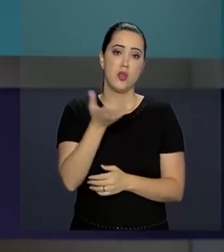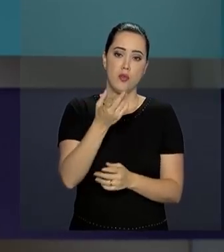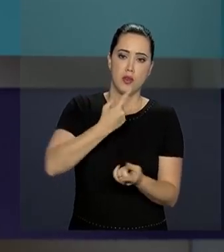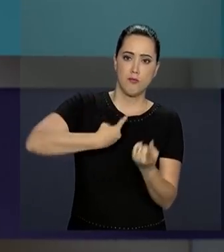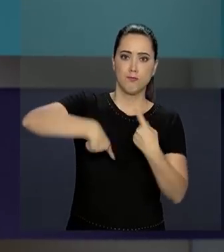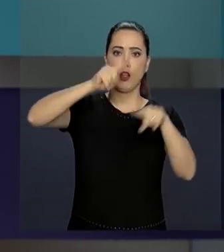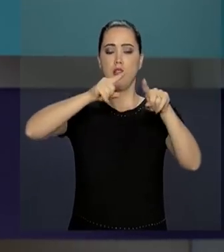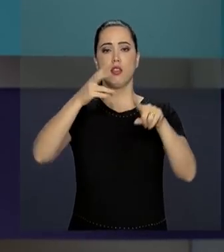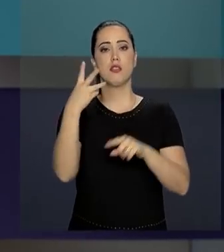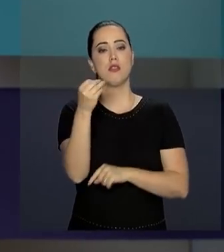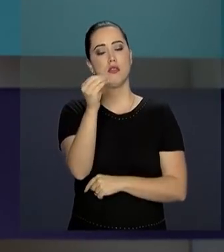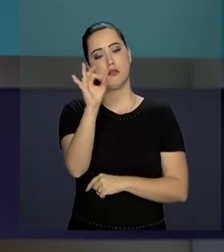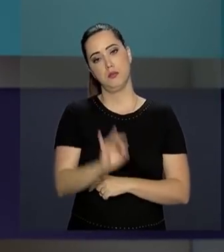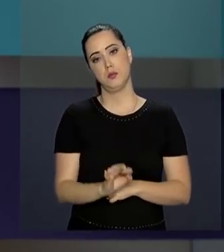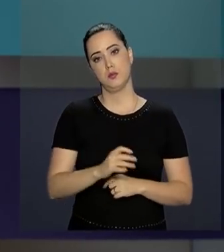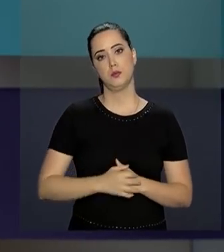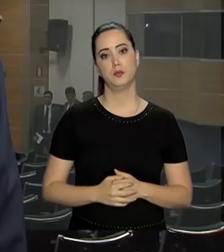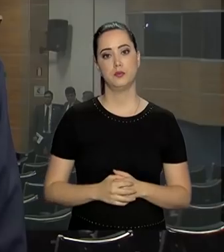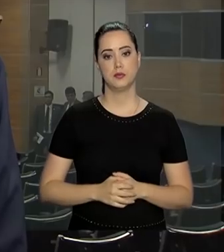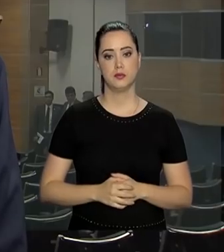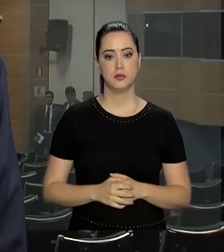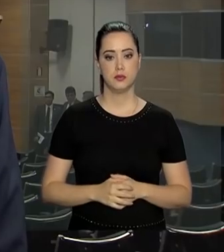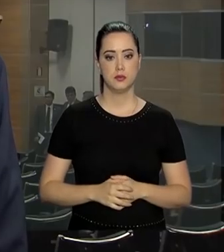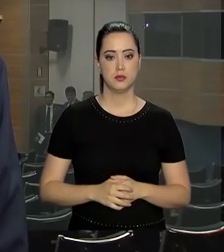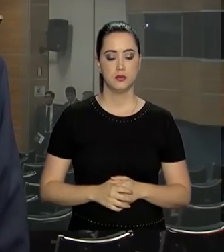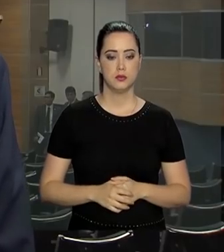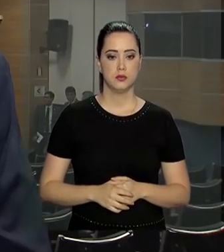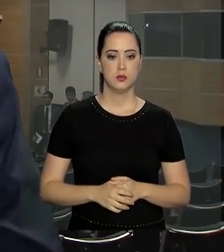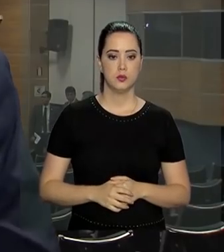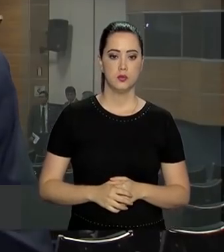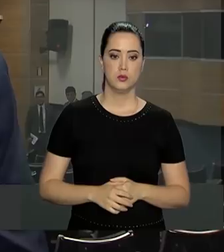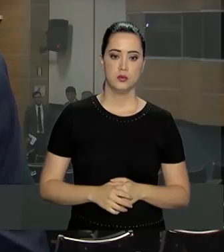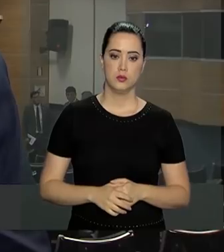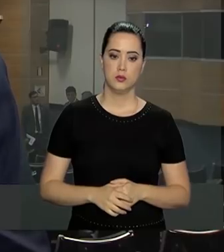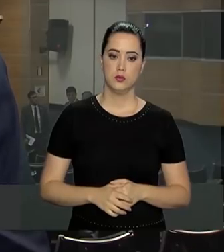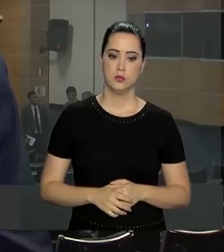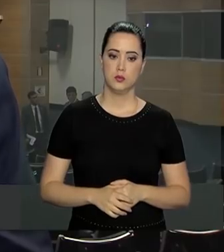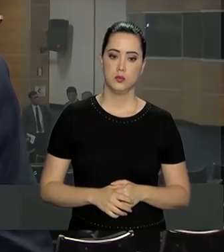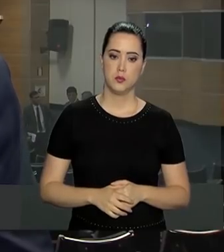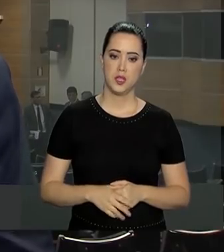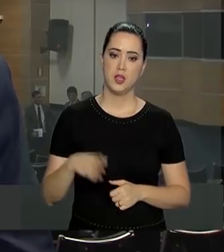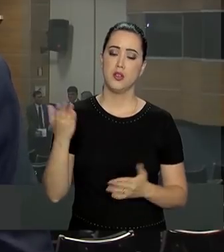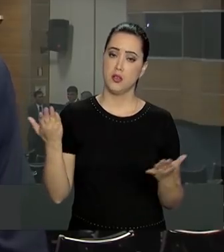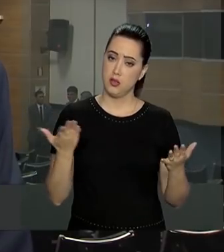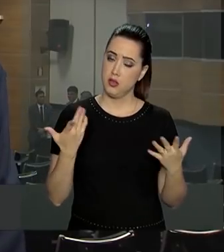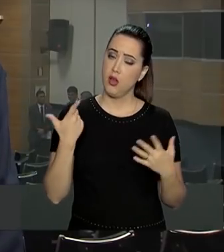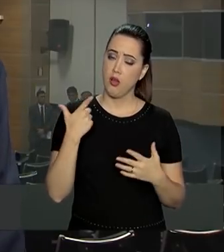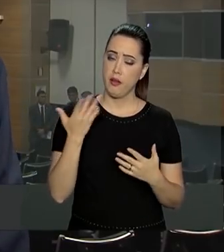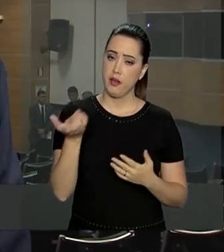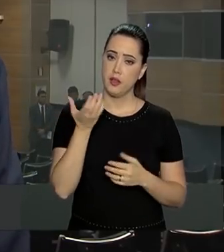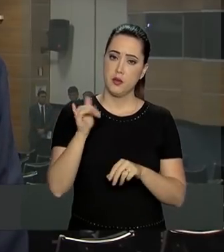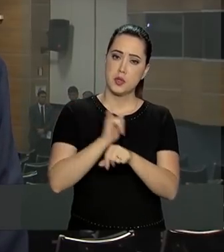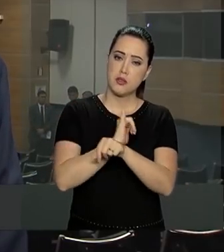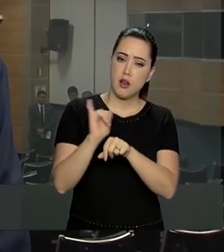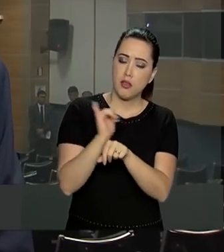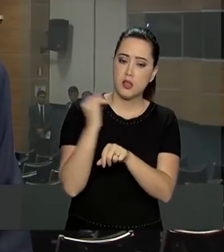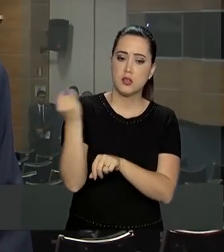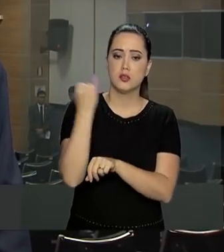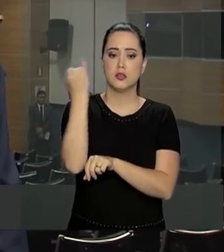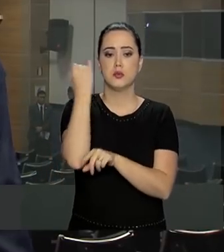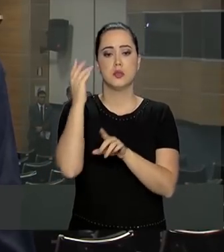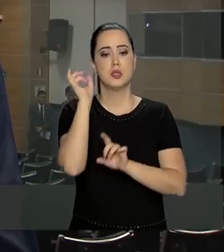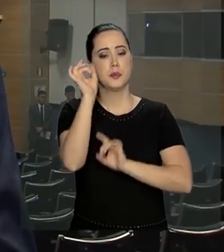passar para 30%. A gente está com a estratégia de alcançar algumas posições, especialmente na